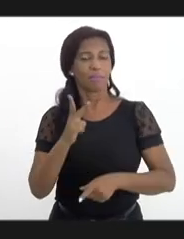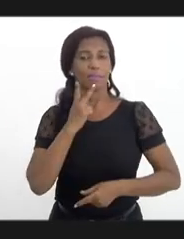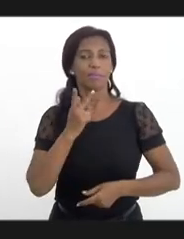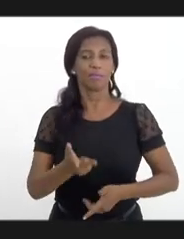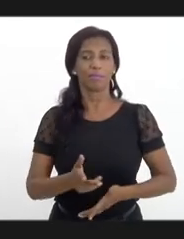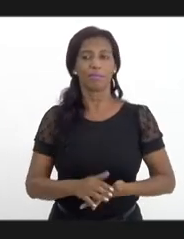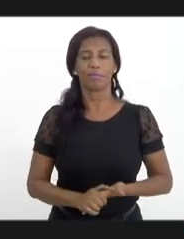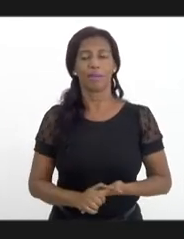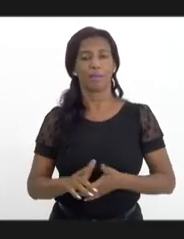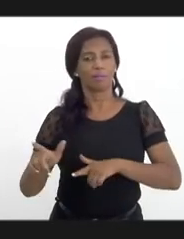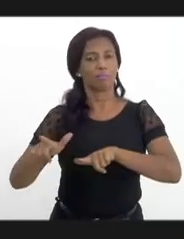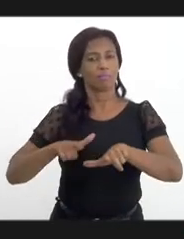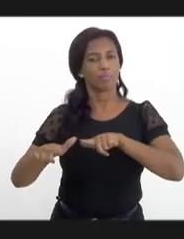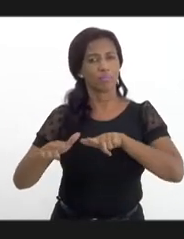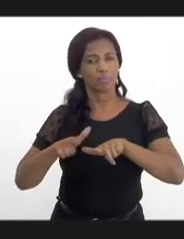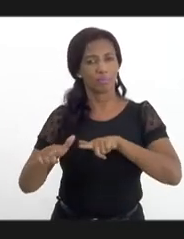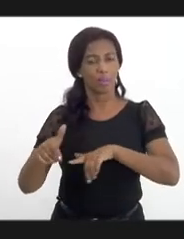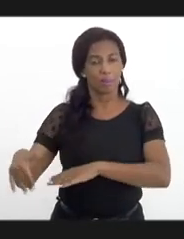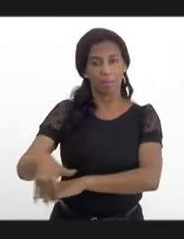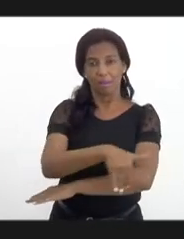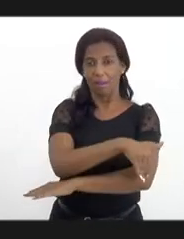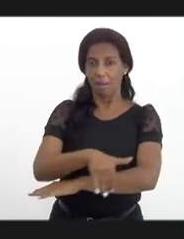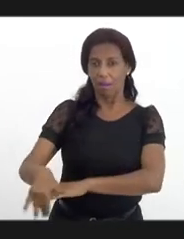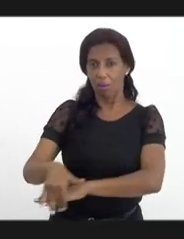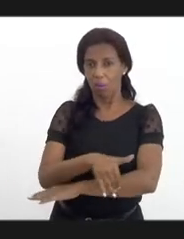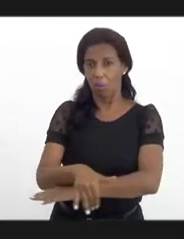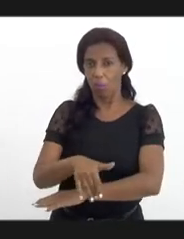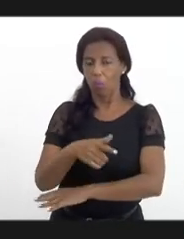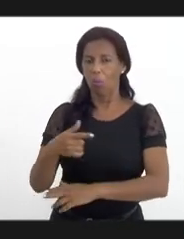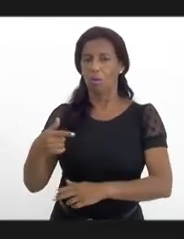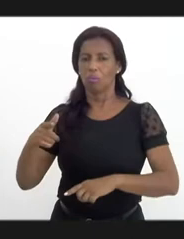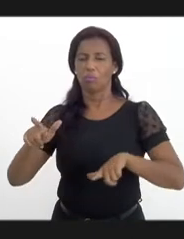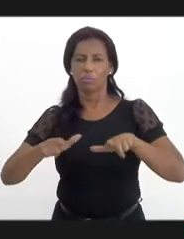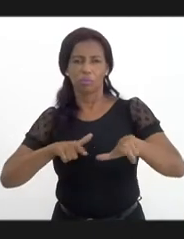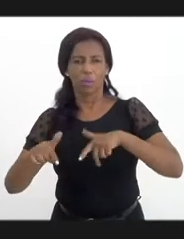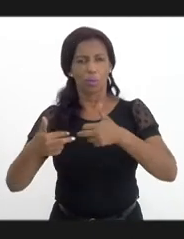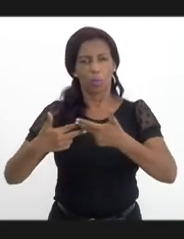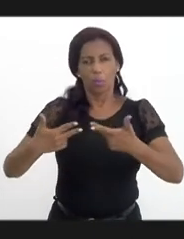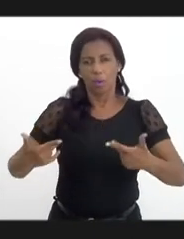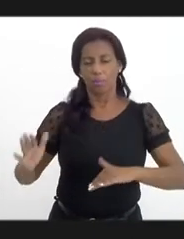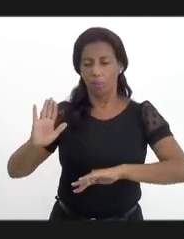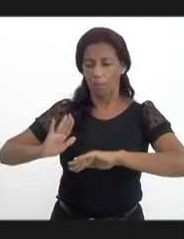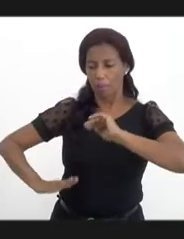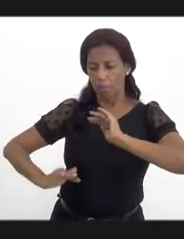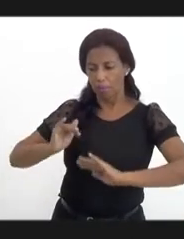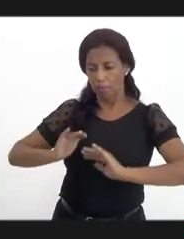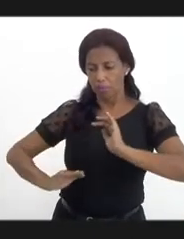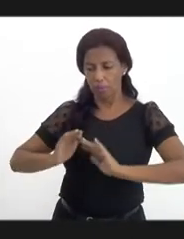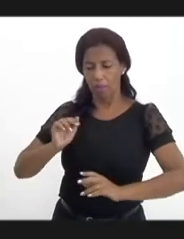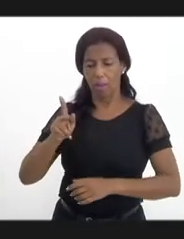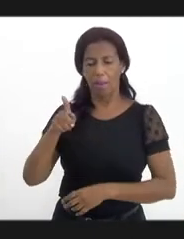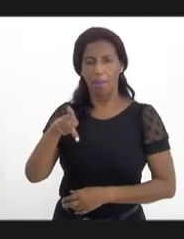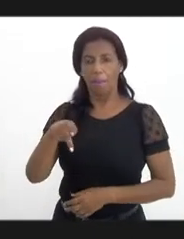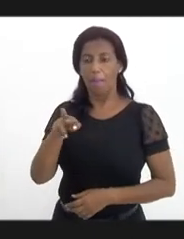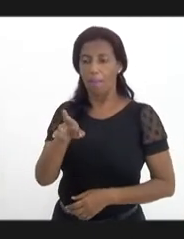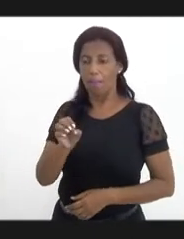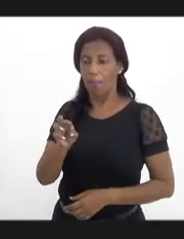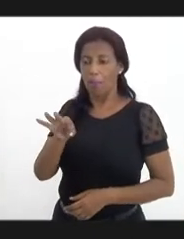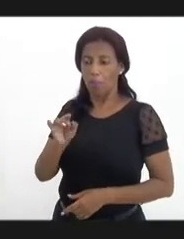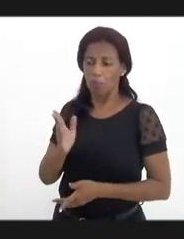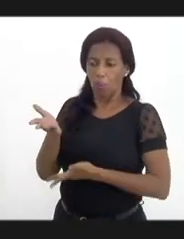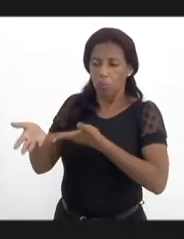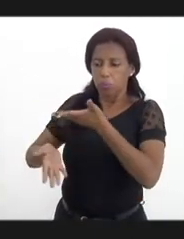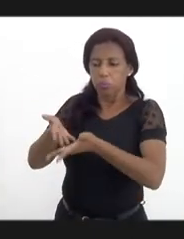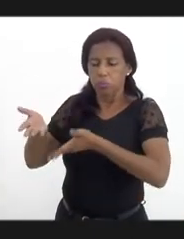o trabalho na rua, o trabalho de qualificação de agentes, promotores de saúde, de